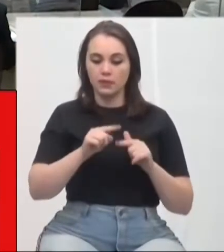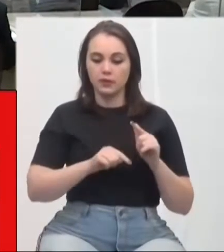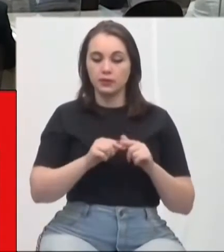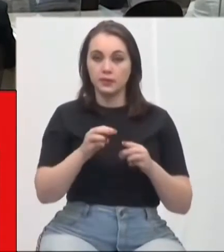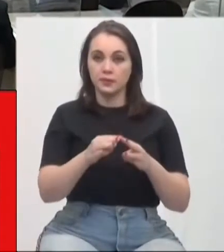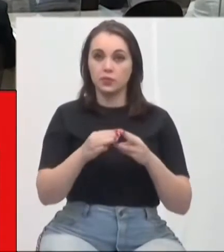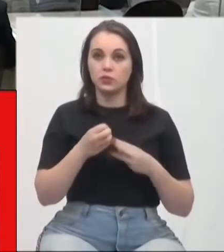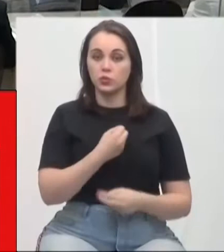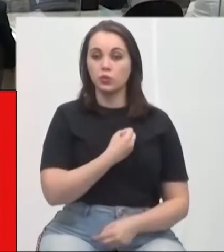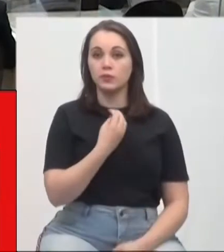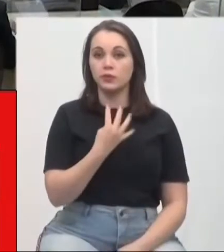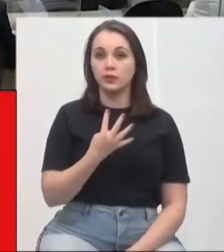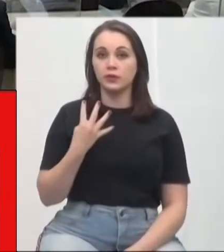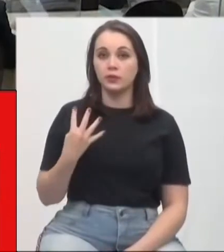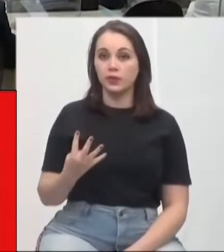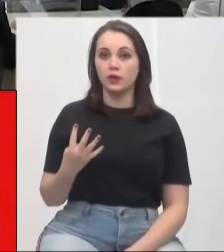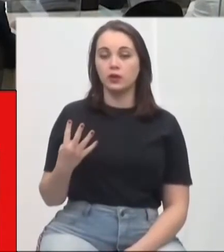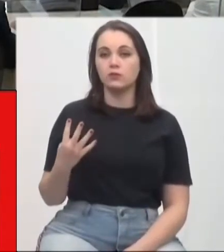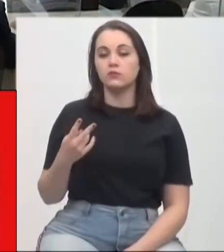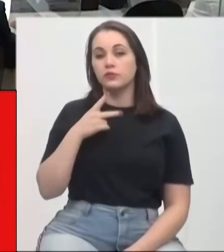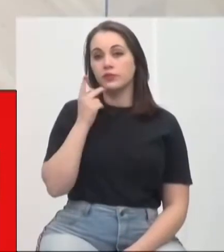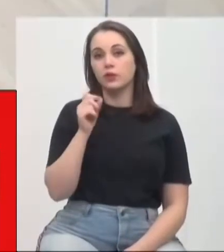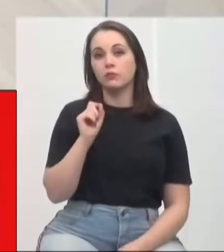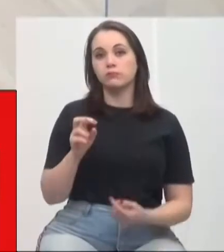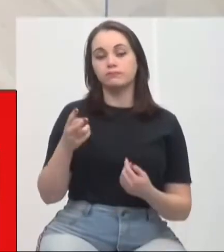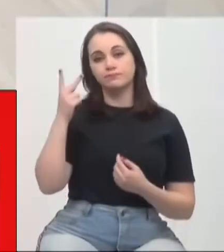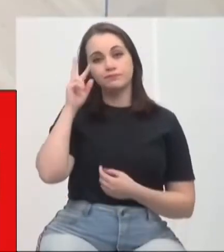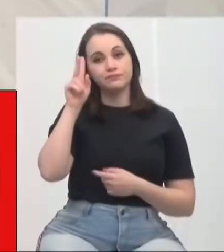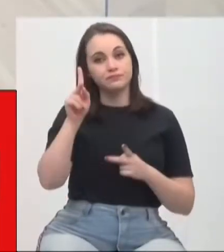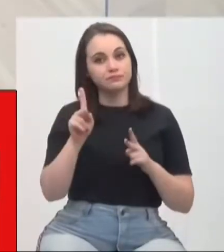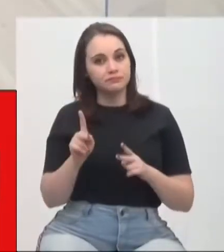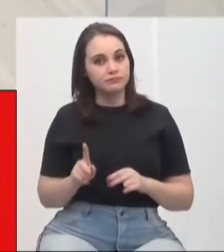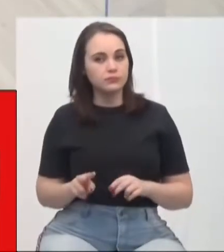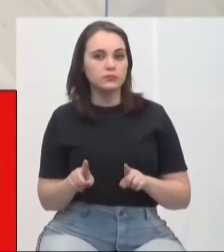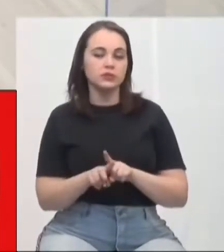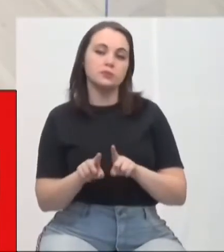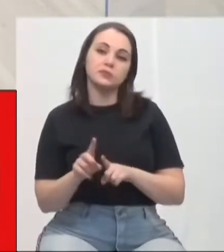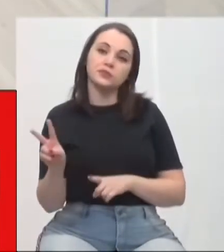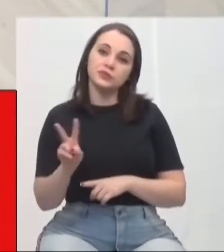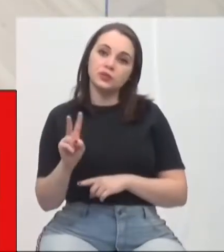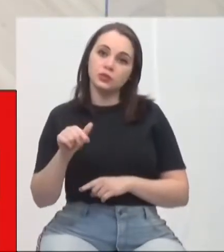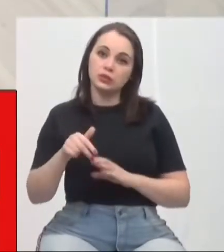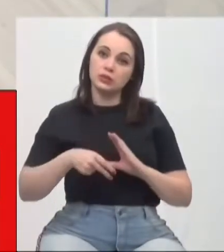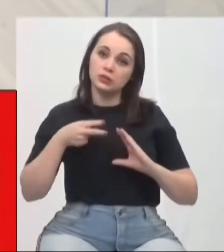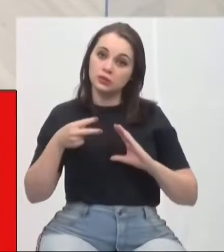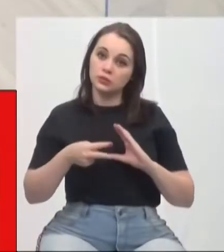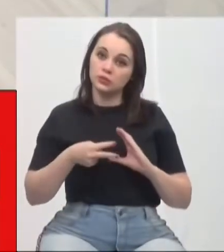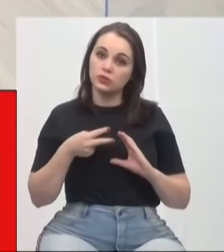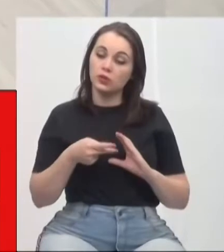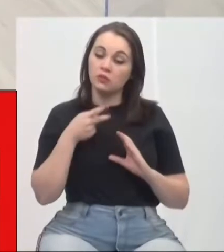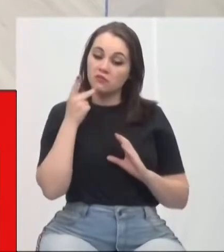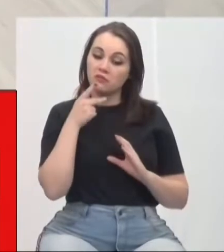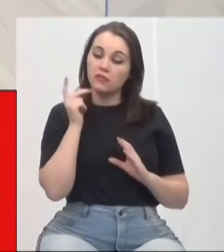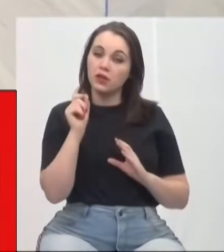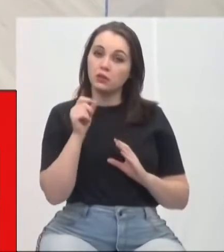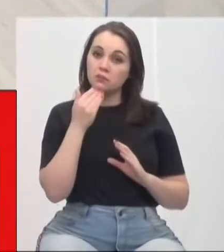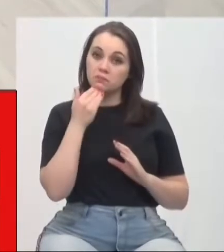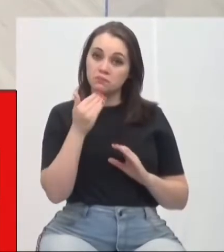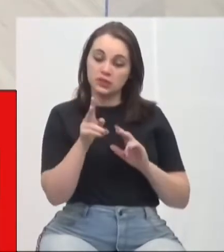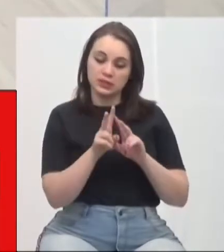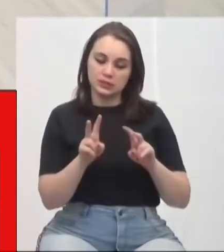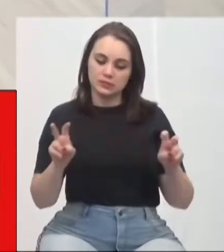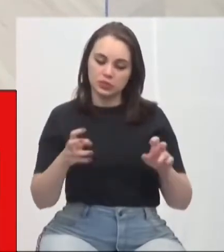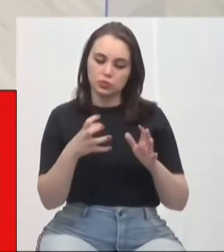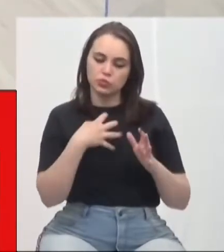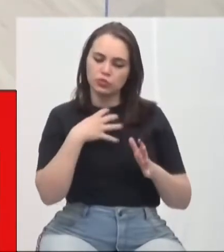Moção 44, 20, 21. Excelentíssimo senhor presidente, senhores, senhoras vereadores e vereadoras, requer-se à mesa, ouvindo o plenário na